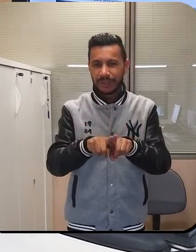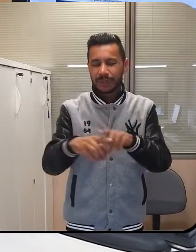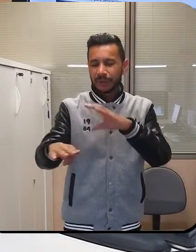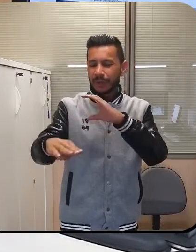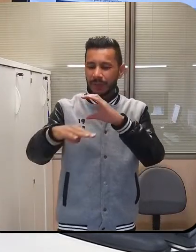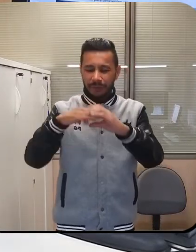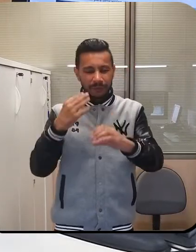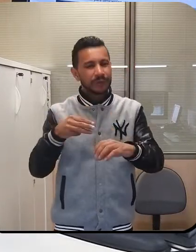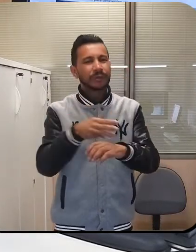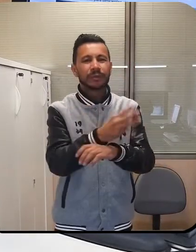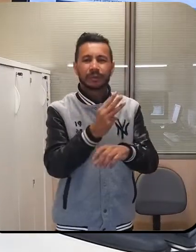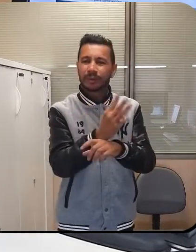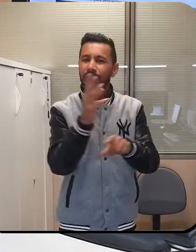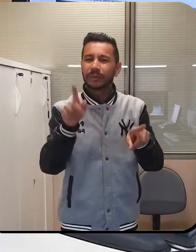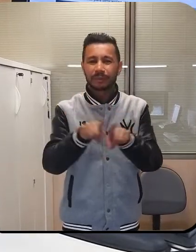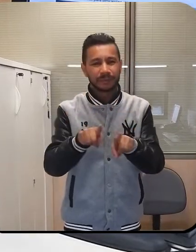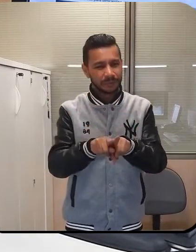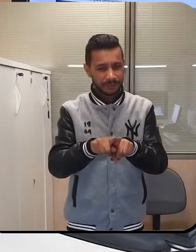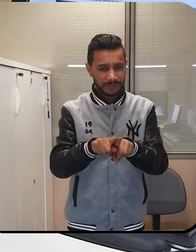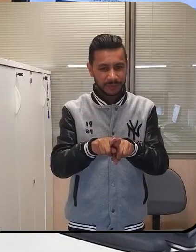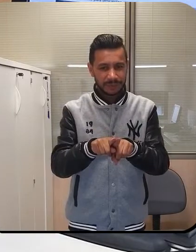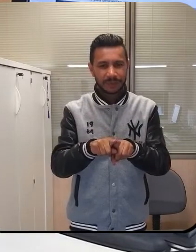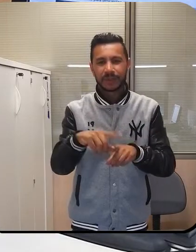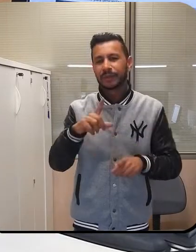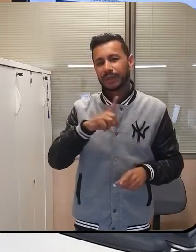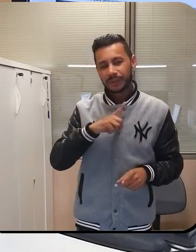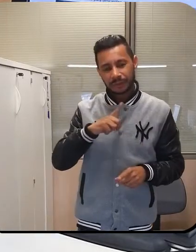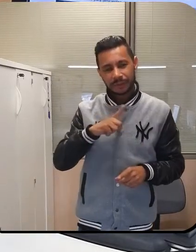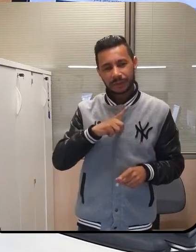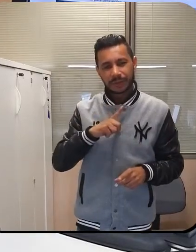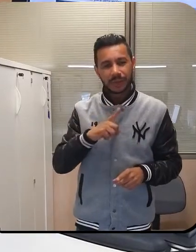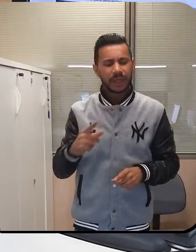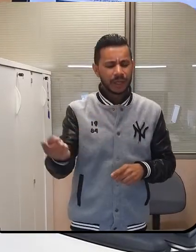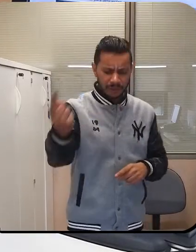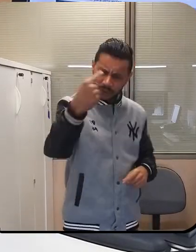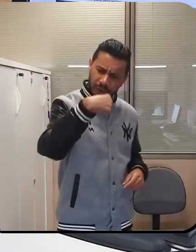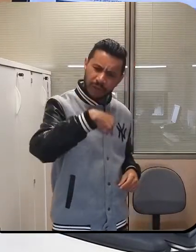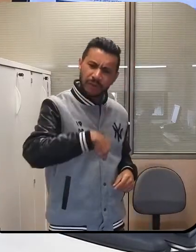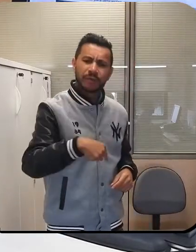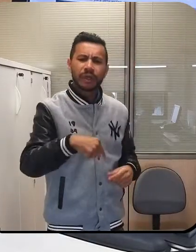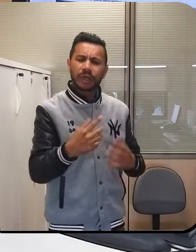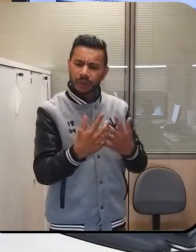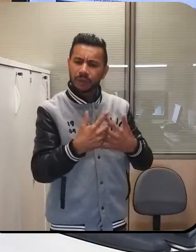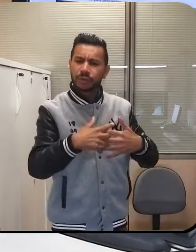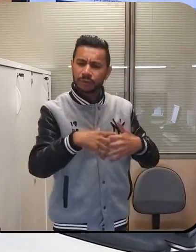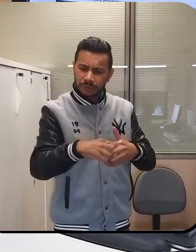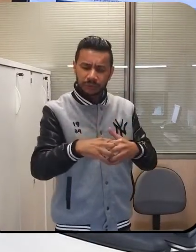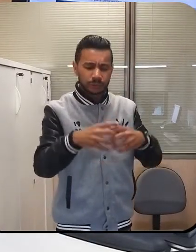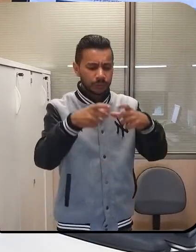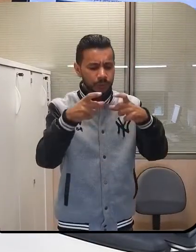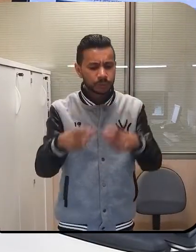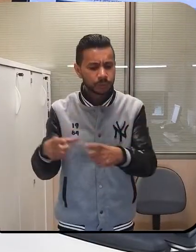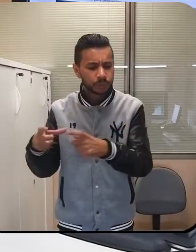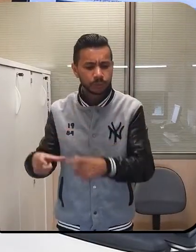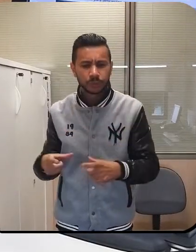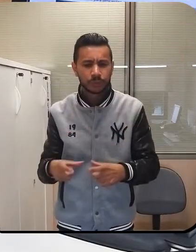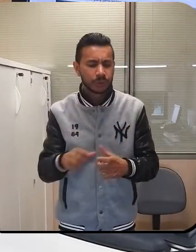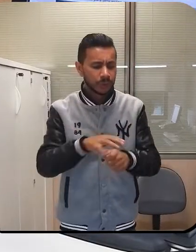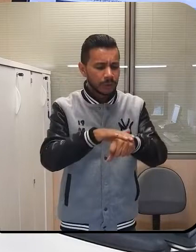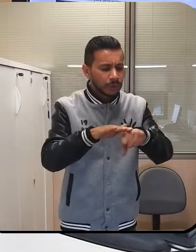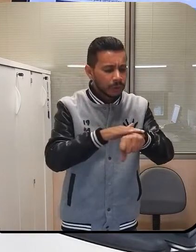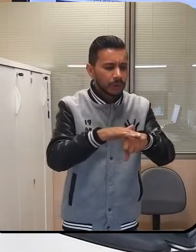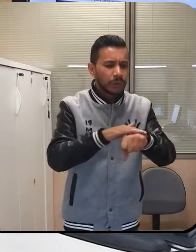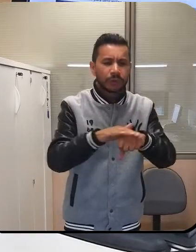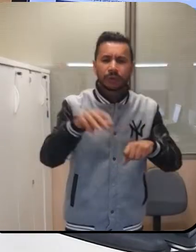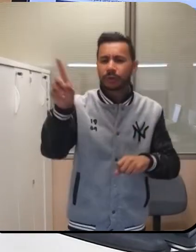também para fazer essa denúncia. Além de poder comparecer pessoalmente, sede, as subsedes e falar com os